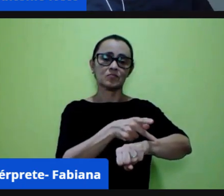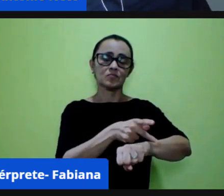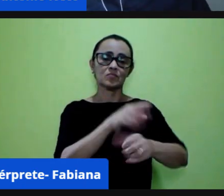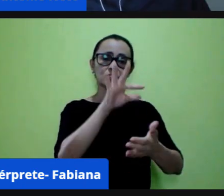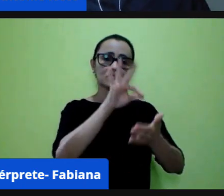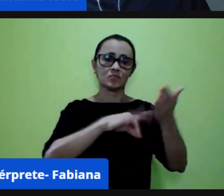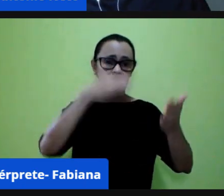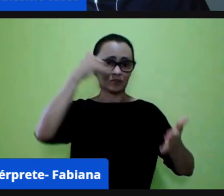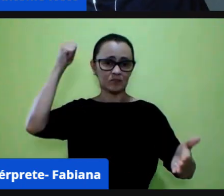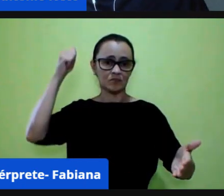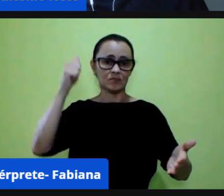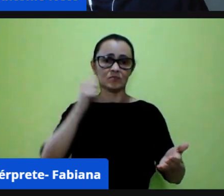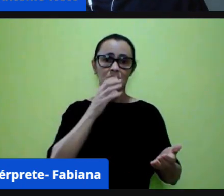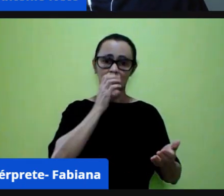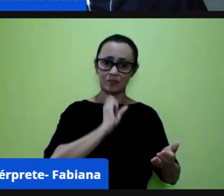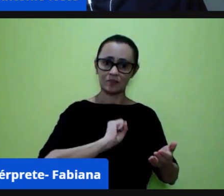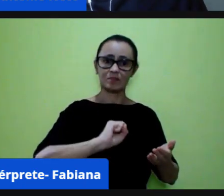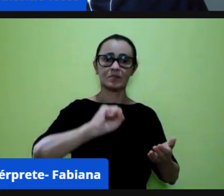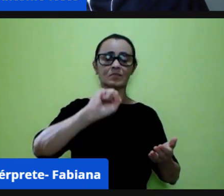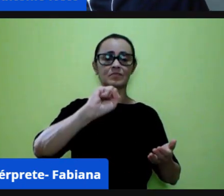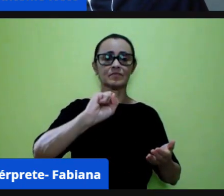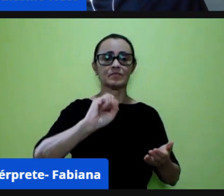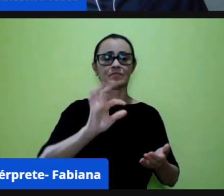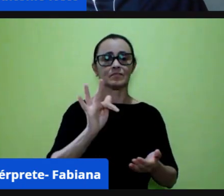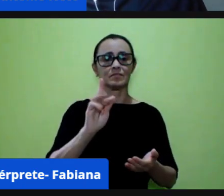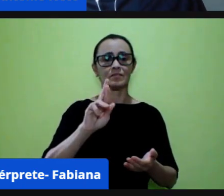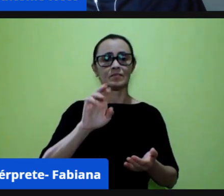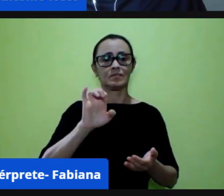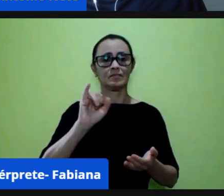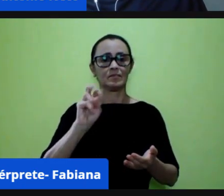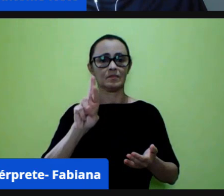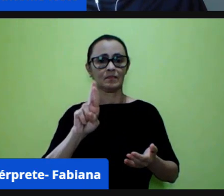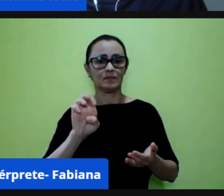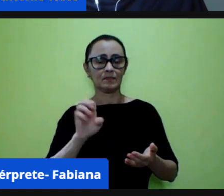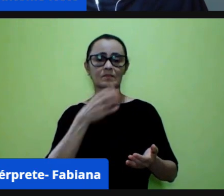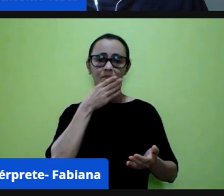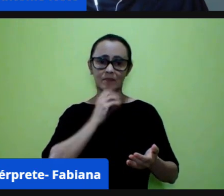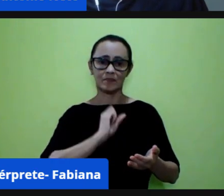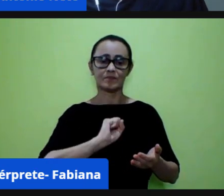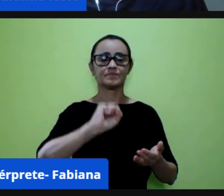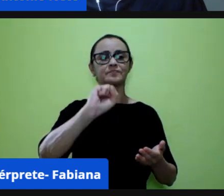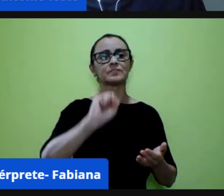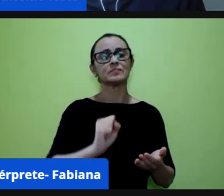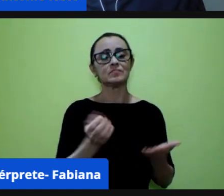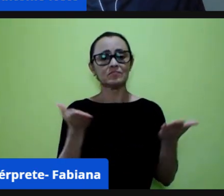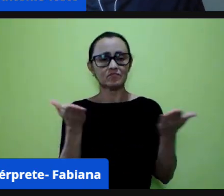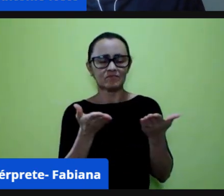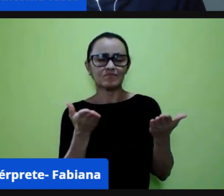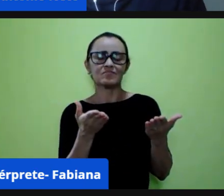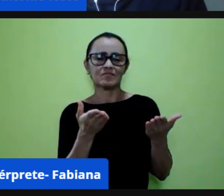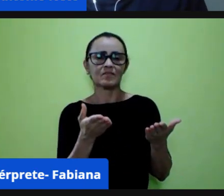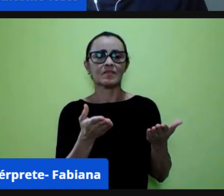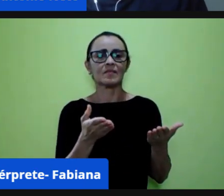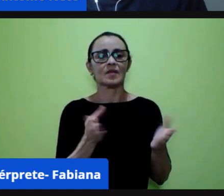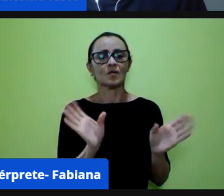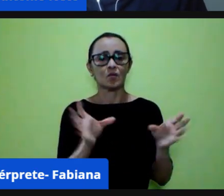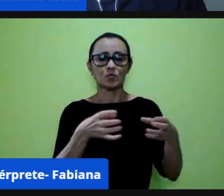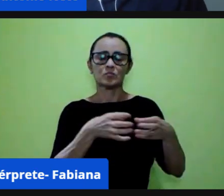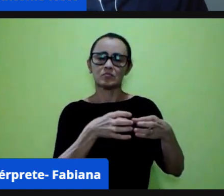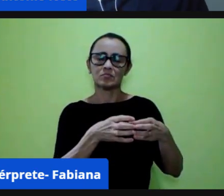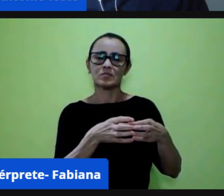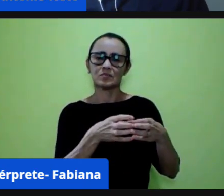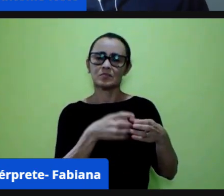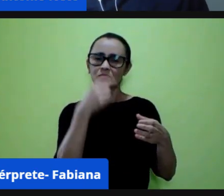estamos no centenário do Freire eu sou muito freire e aqui tem um grupo também que gosta muito das